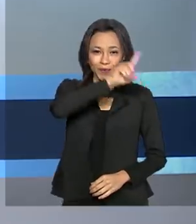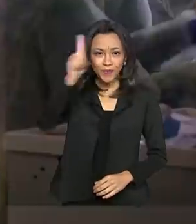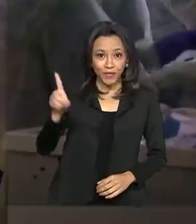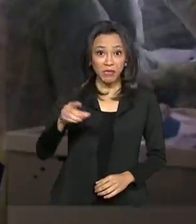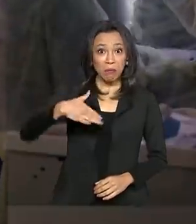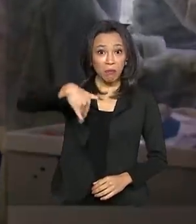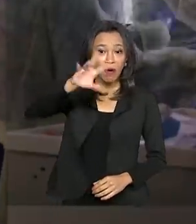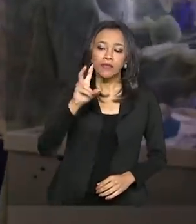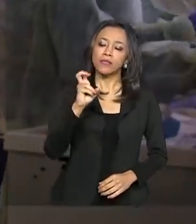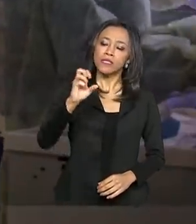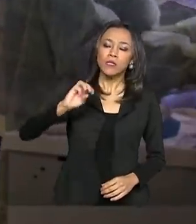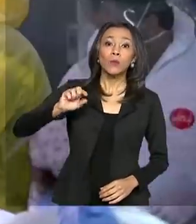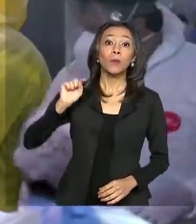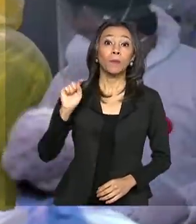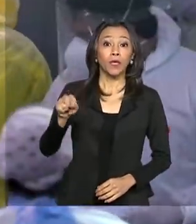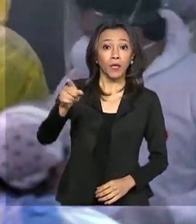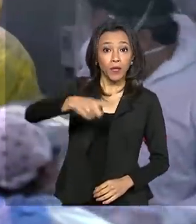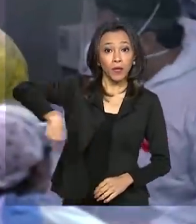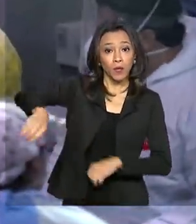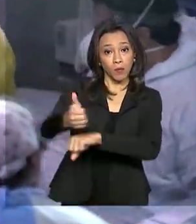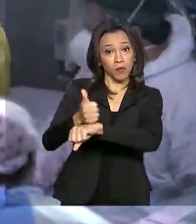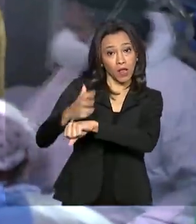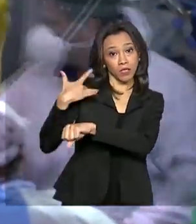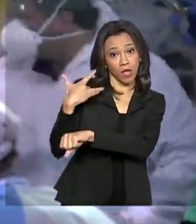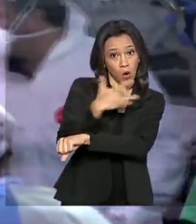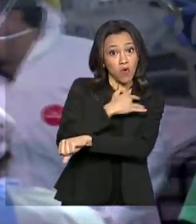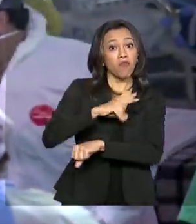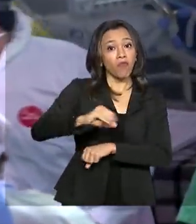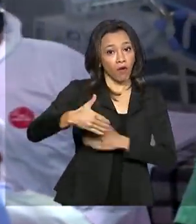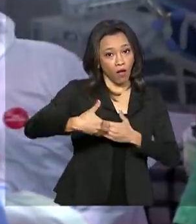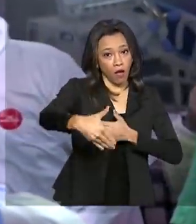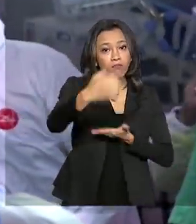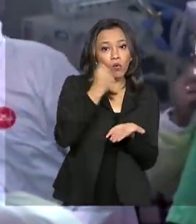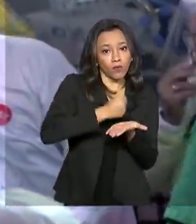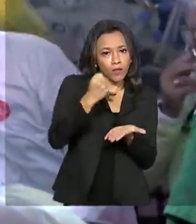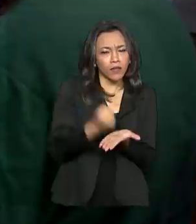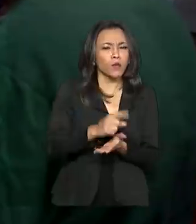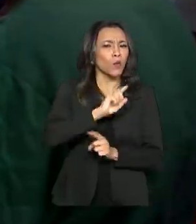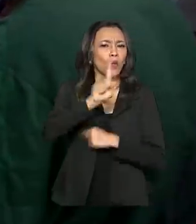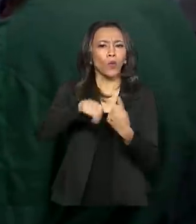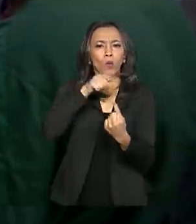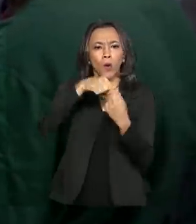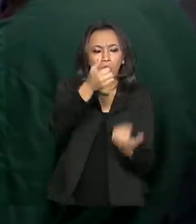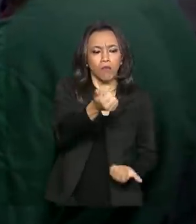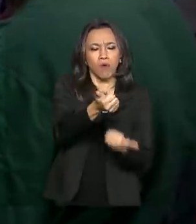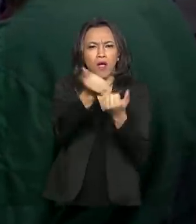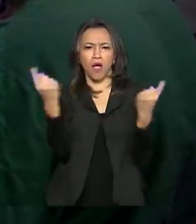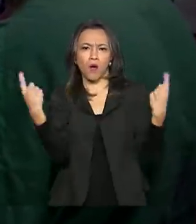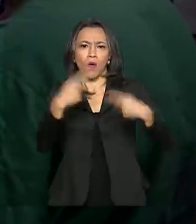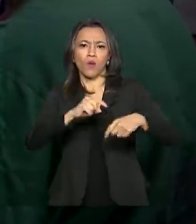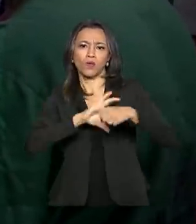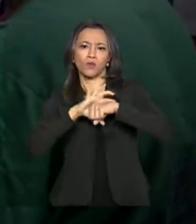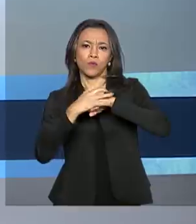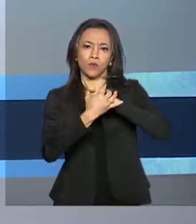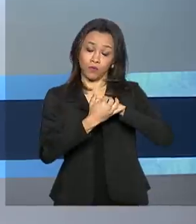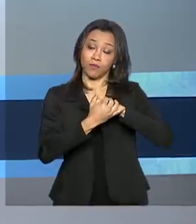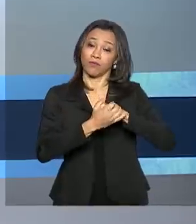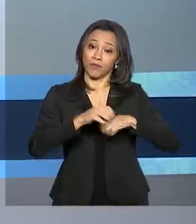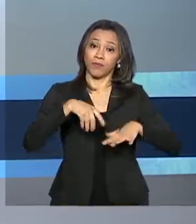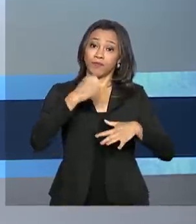Mais de 5 mil profissionais de saúde vão poder ser contratados para reforçar o apoio no combate ao coronavírus no país.